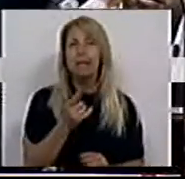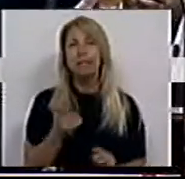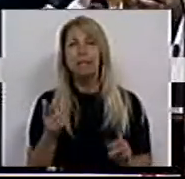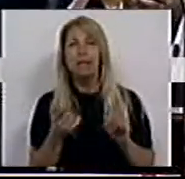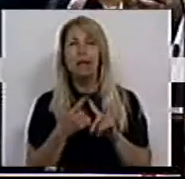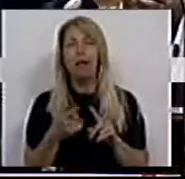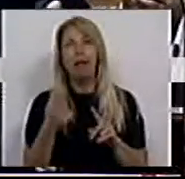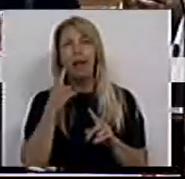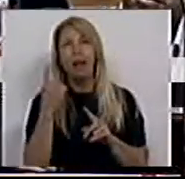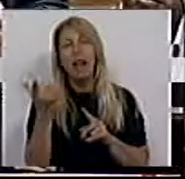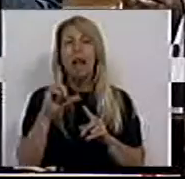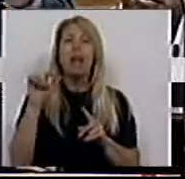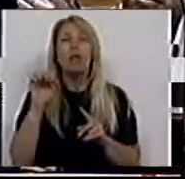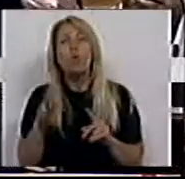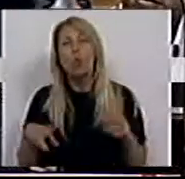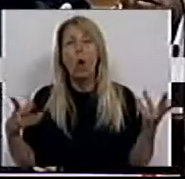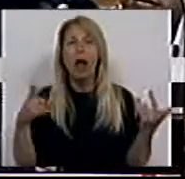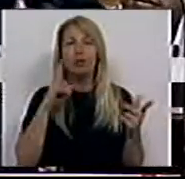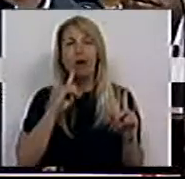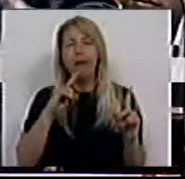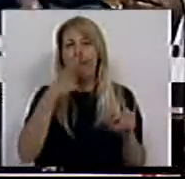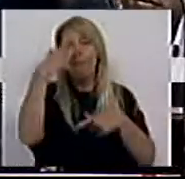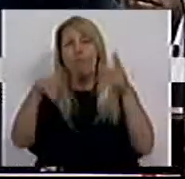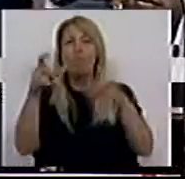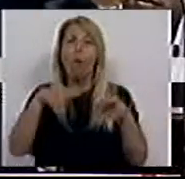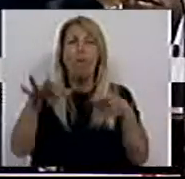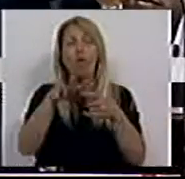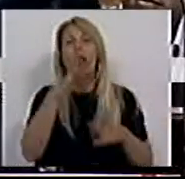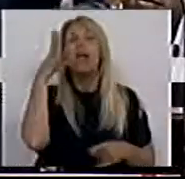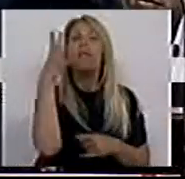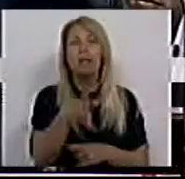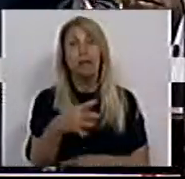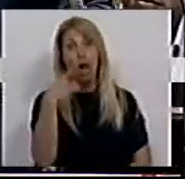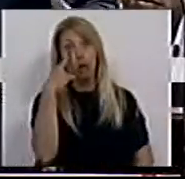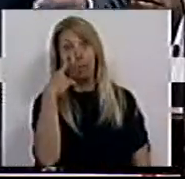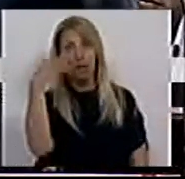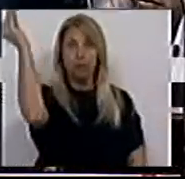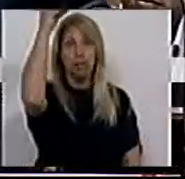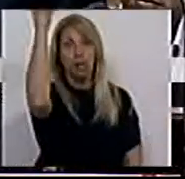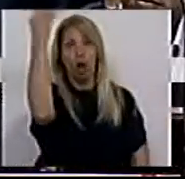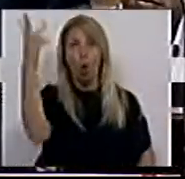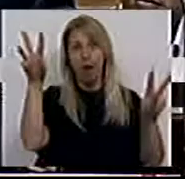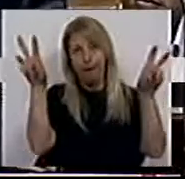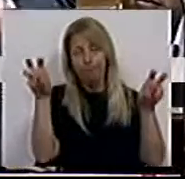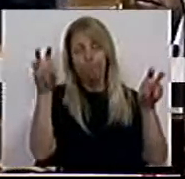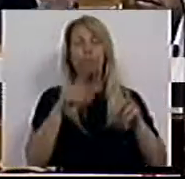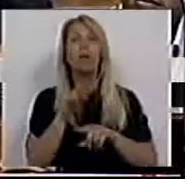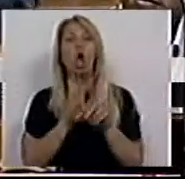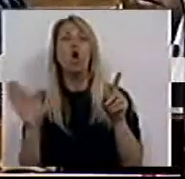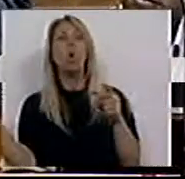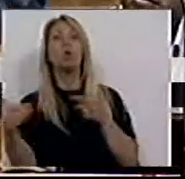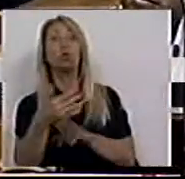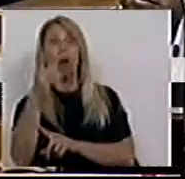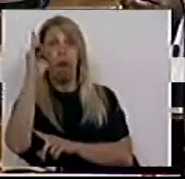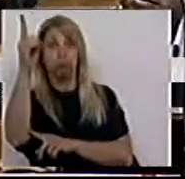Desparteza Saloia, de contornar uma obrigação da Comissão Europeia, que